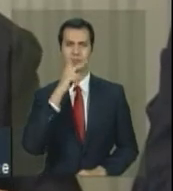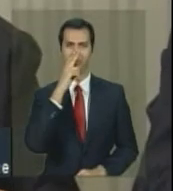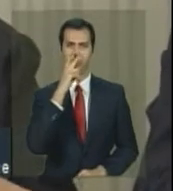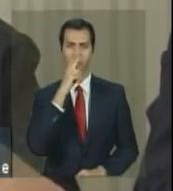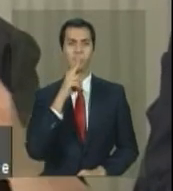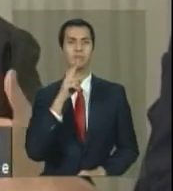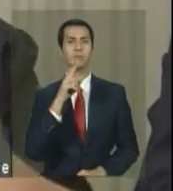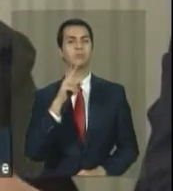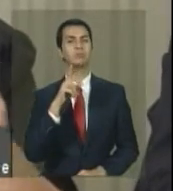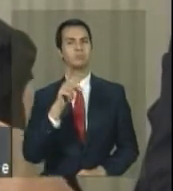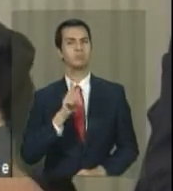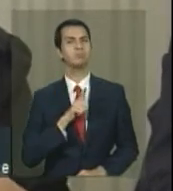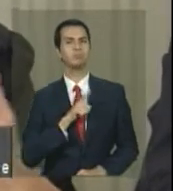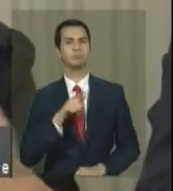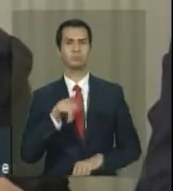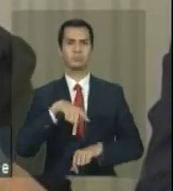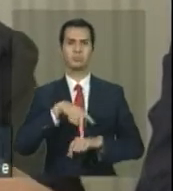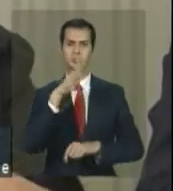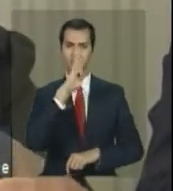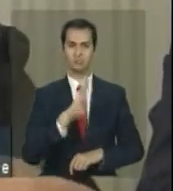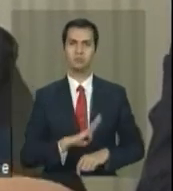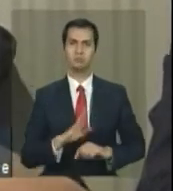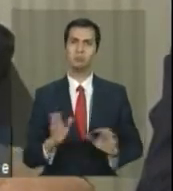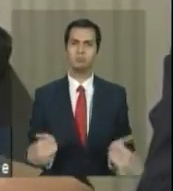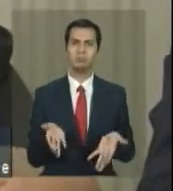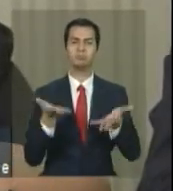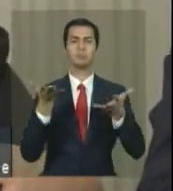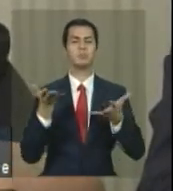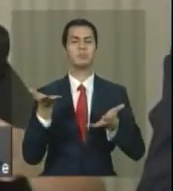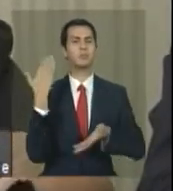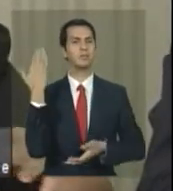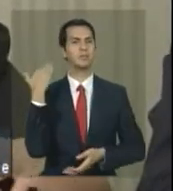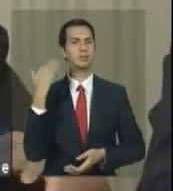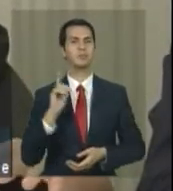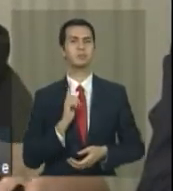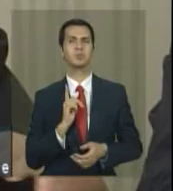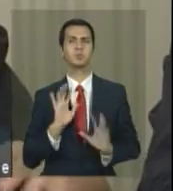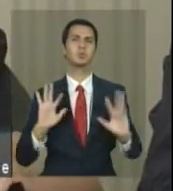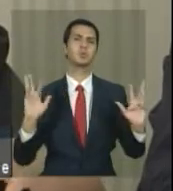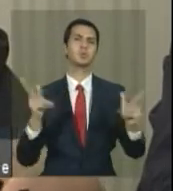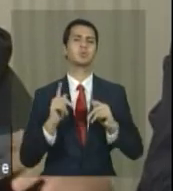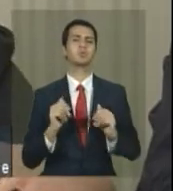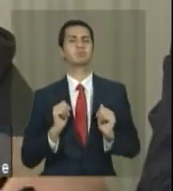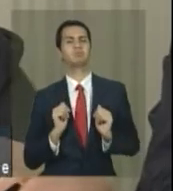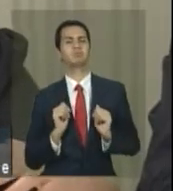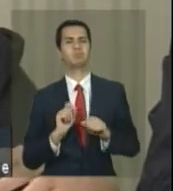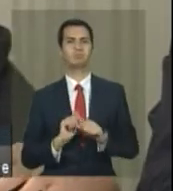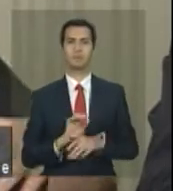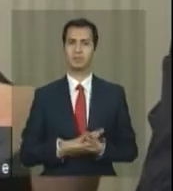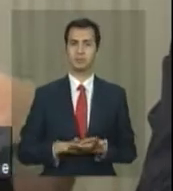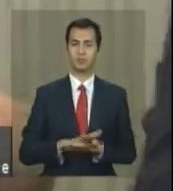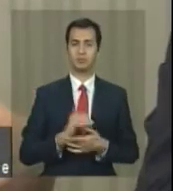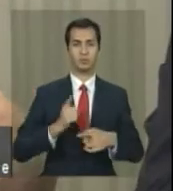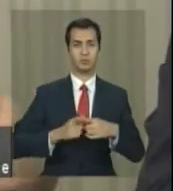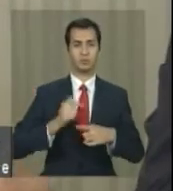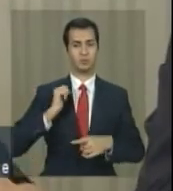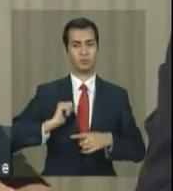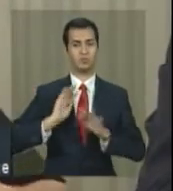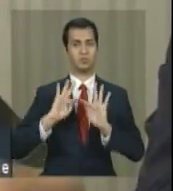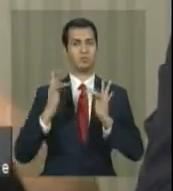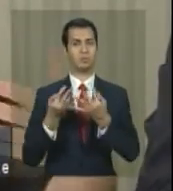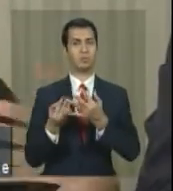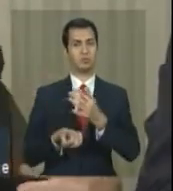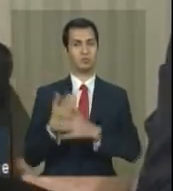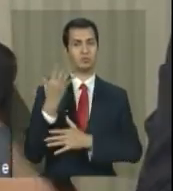você tinha um ritmo e uma certa acomodação, imagino, de todos, porque o Bolsa Família já tinha sido implementado